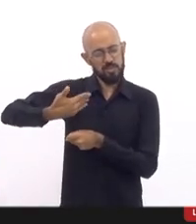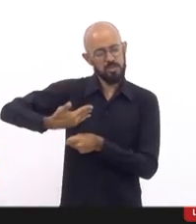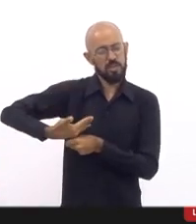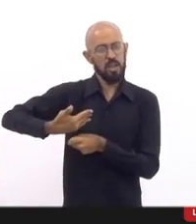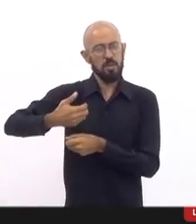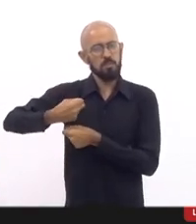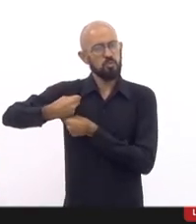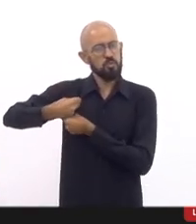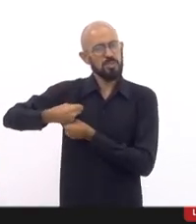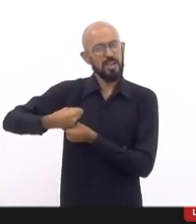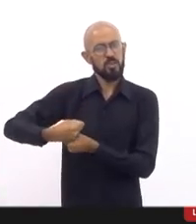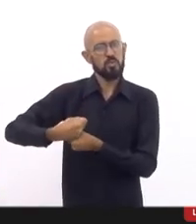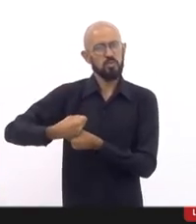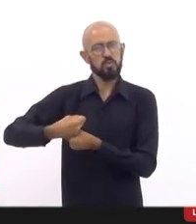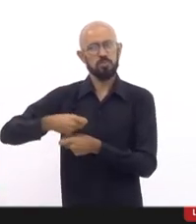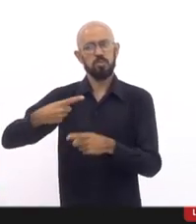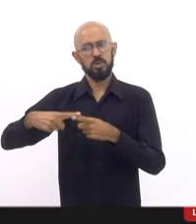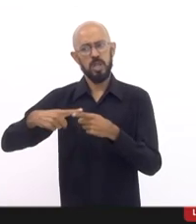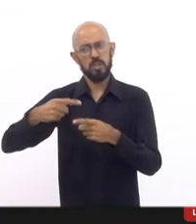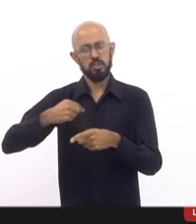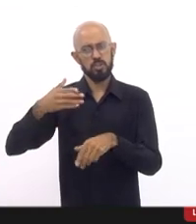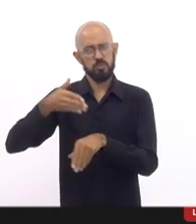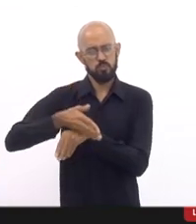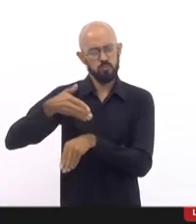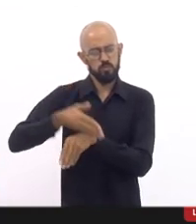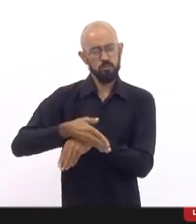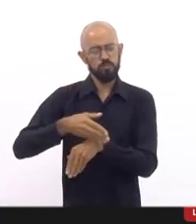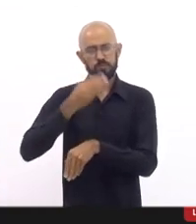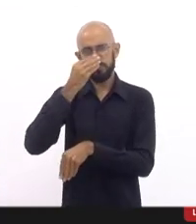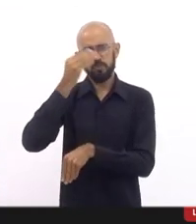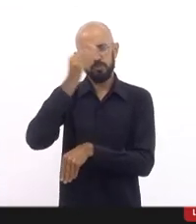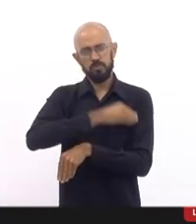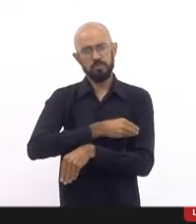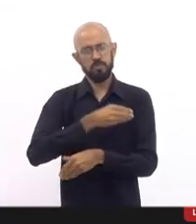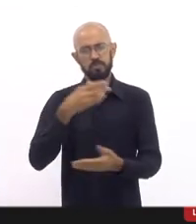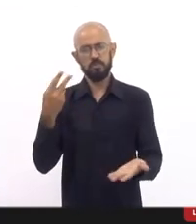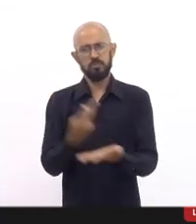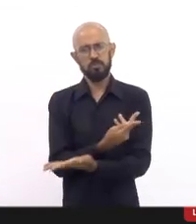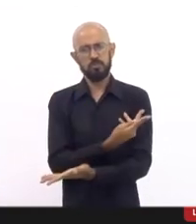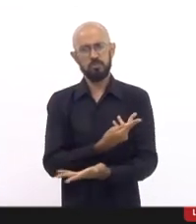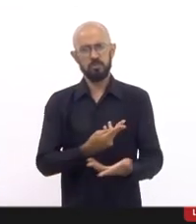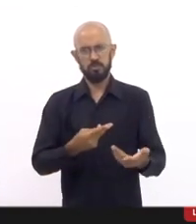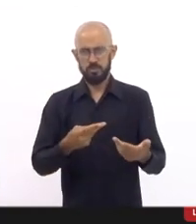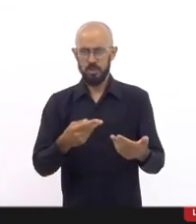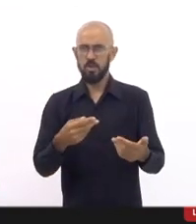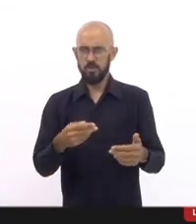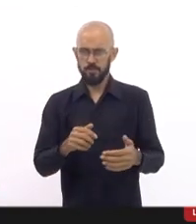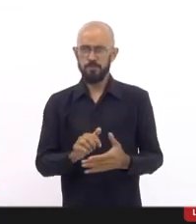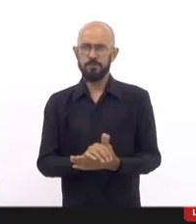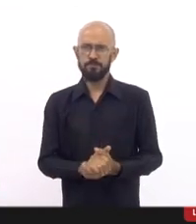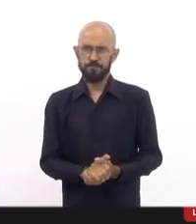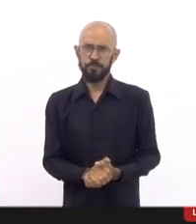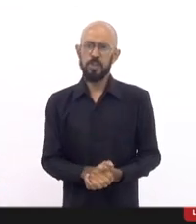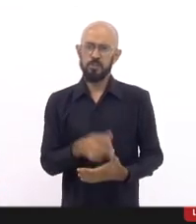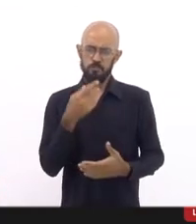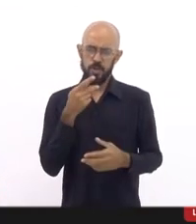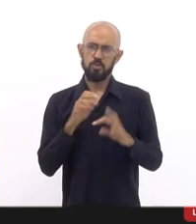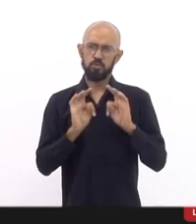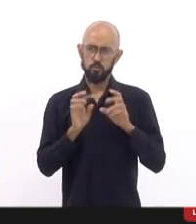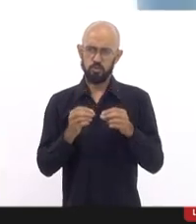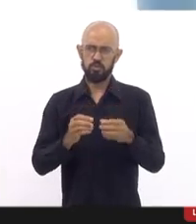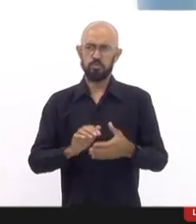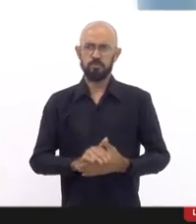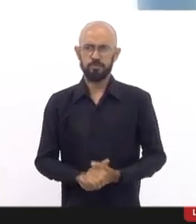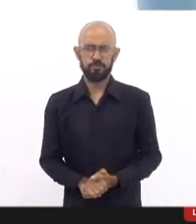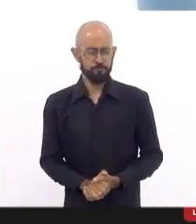passa muito tempo nas instituições negando que os fatos existem. E aí eu falo de todas elas. O doutor